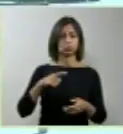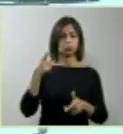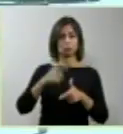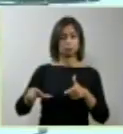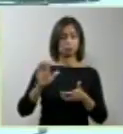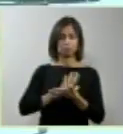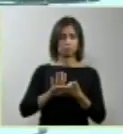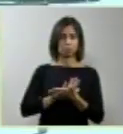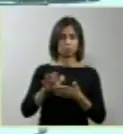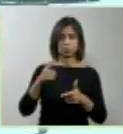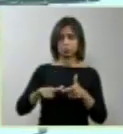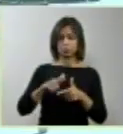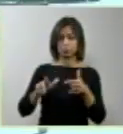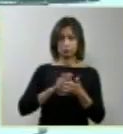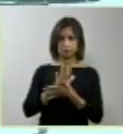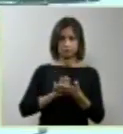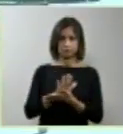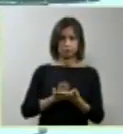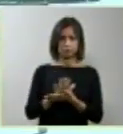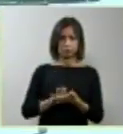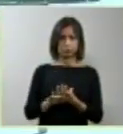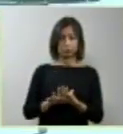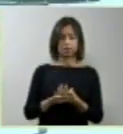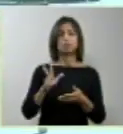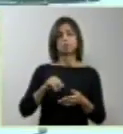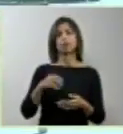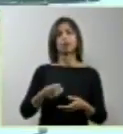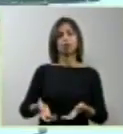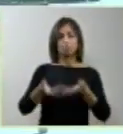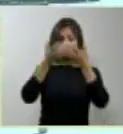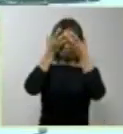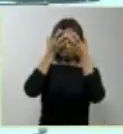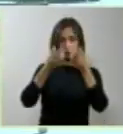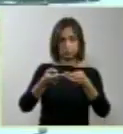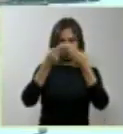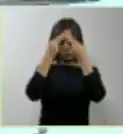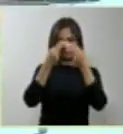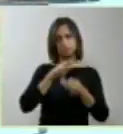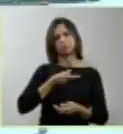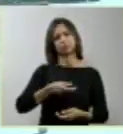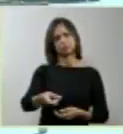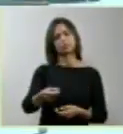nenhum. A maior parte das pessoas vai para o resto da vida levar essa marca, como leva a marca o casal.